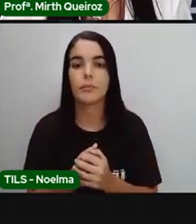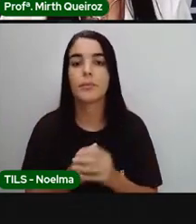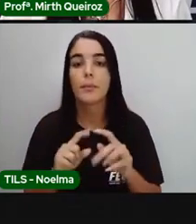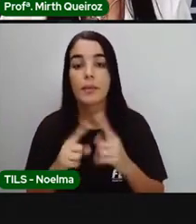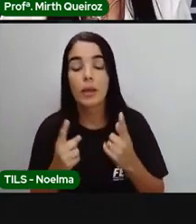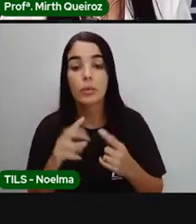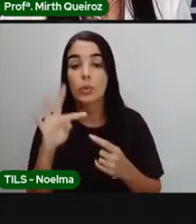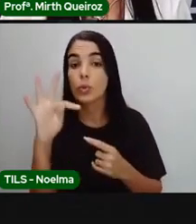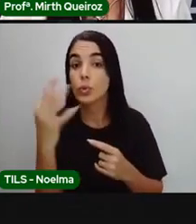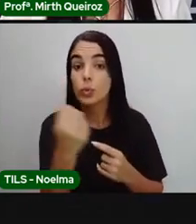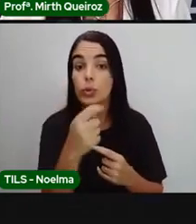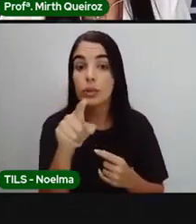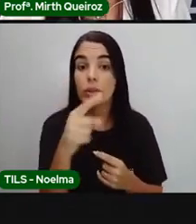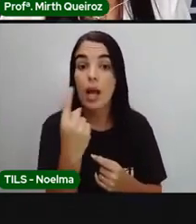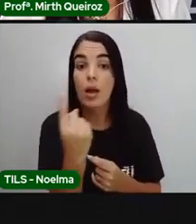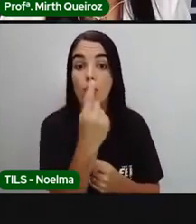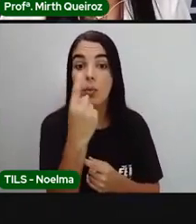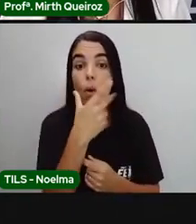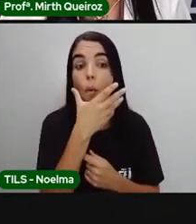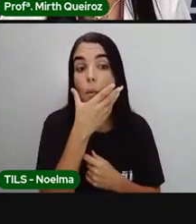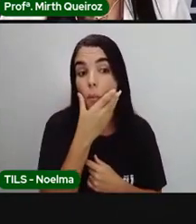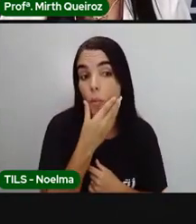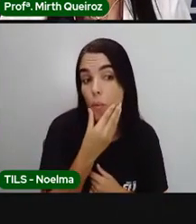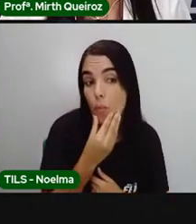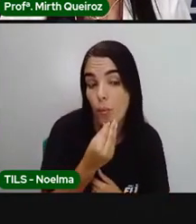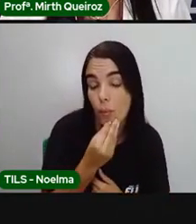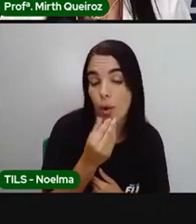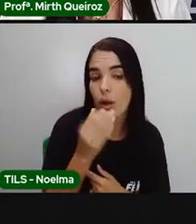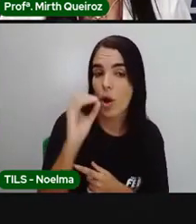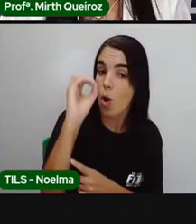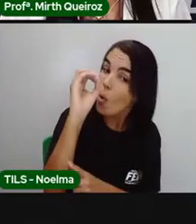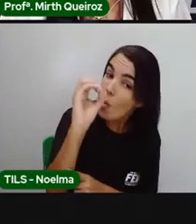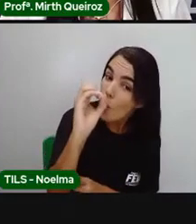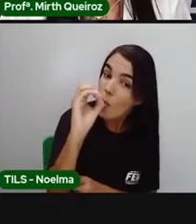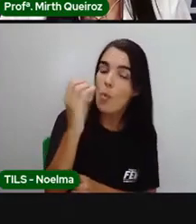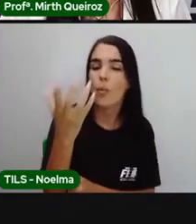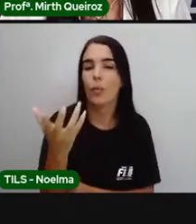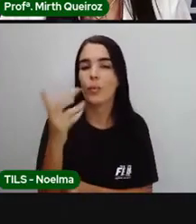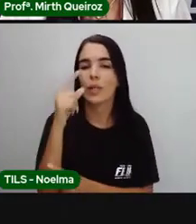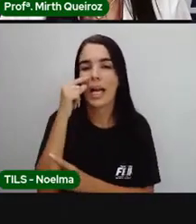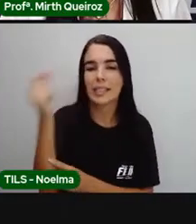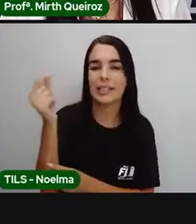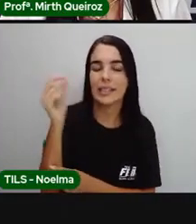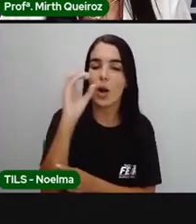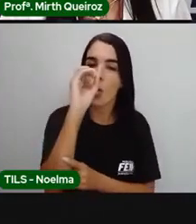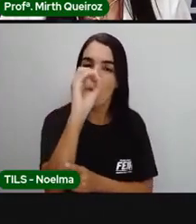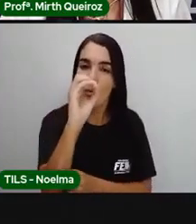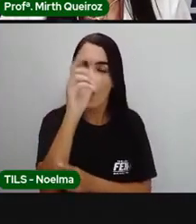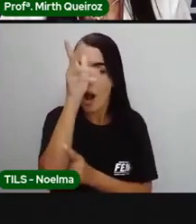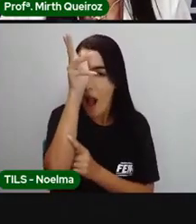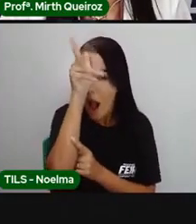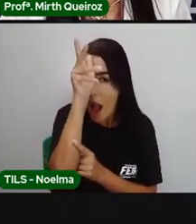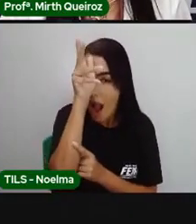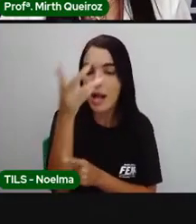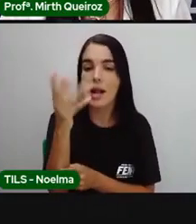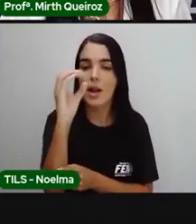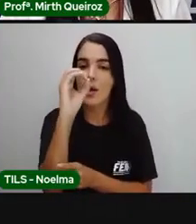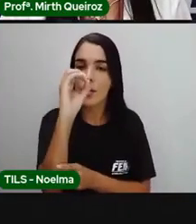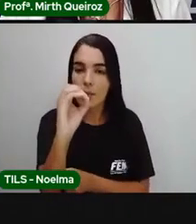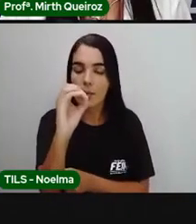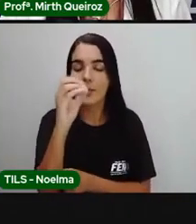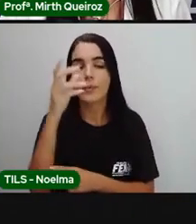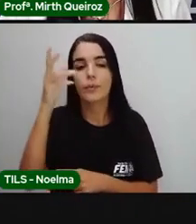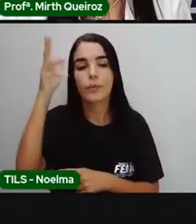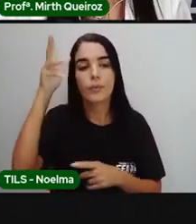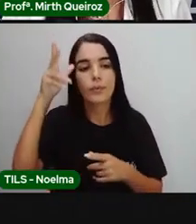todas elas estão no masculino. O ratinho, o galo e o gato, né. Tudo